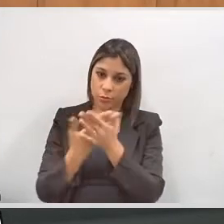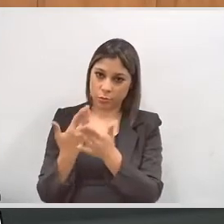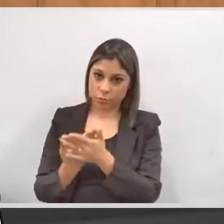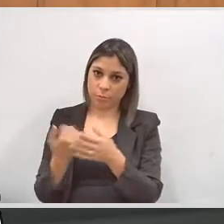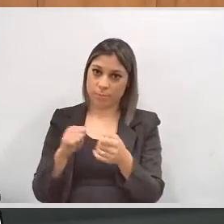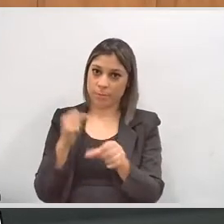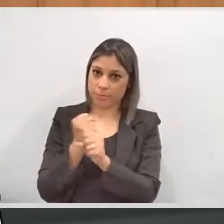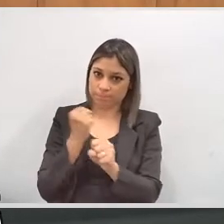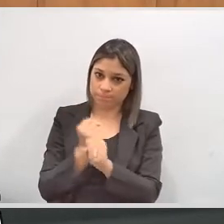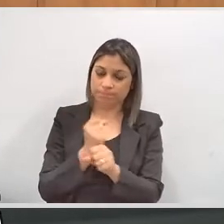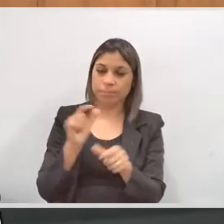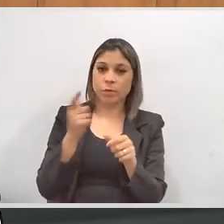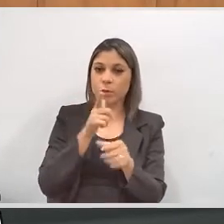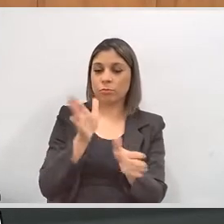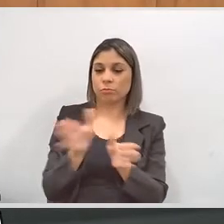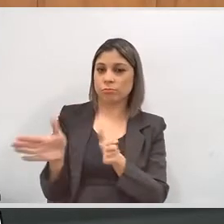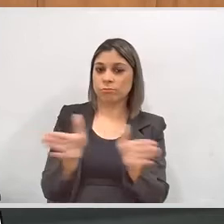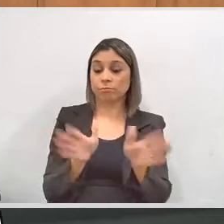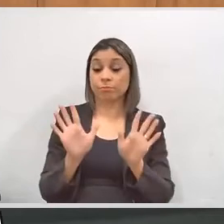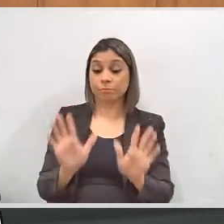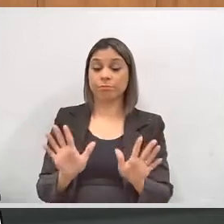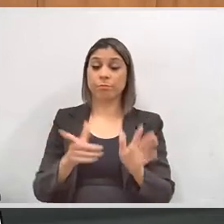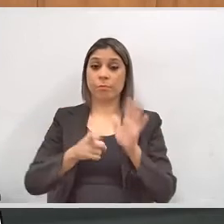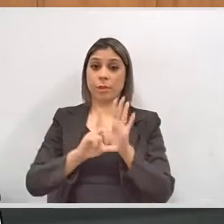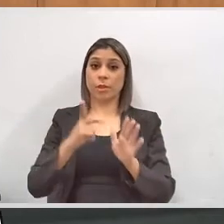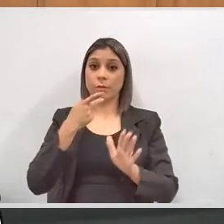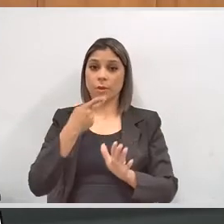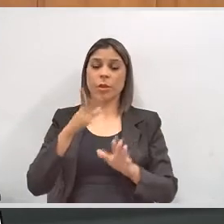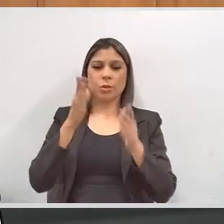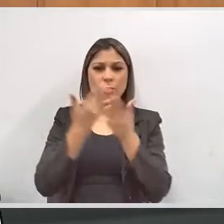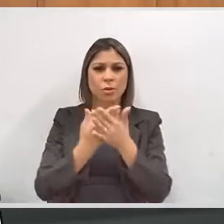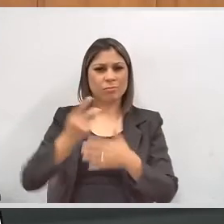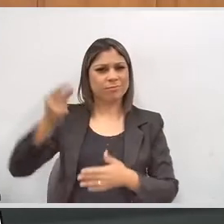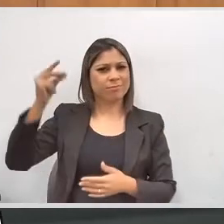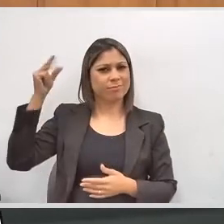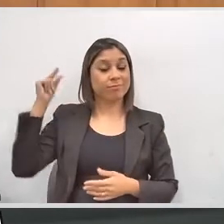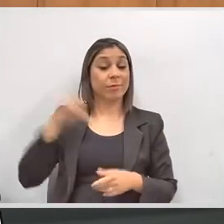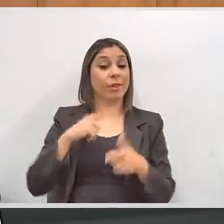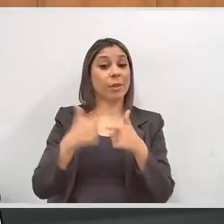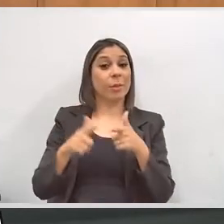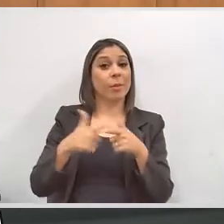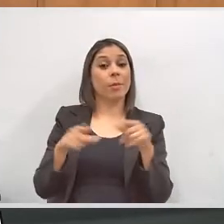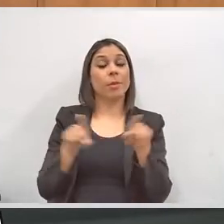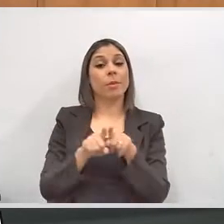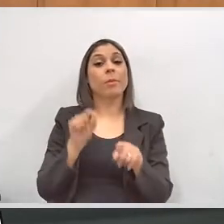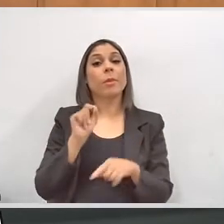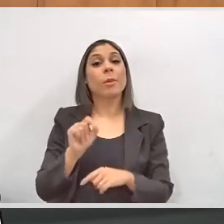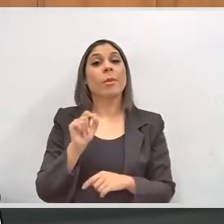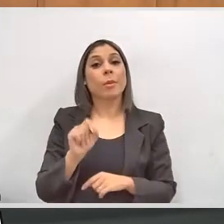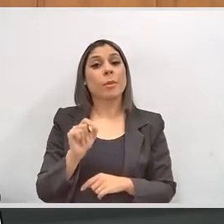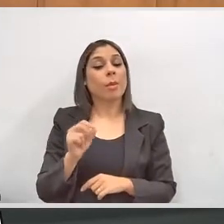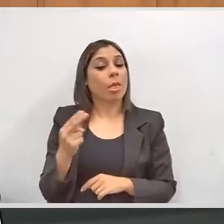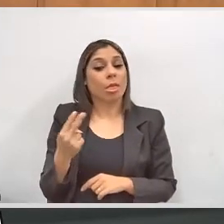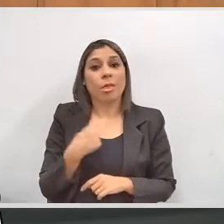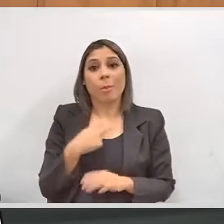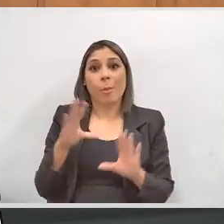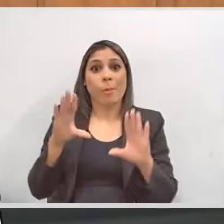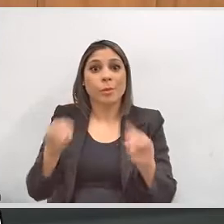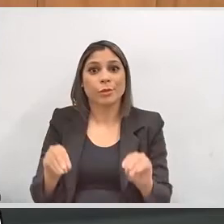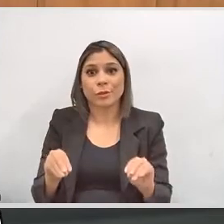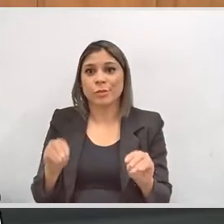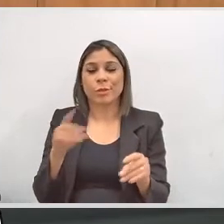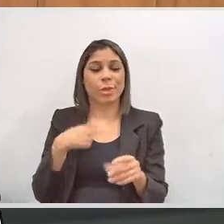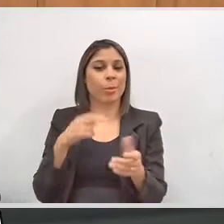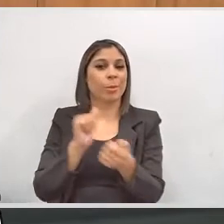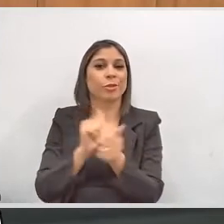Foi dito que as escolas, que são muito antigas, têm o problema também de nós não